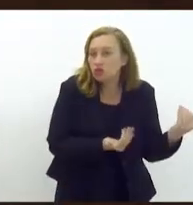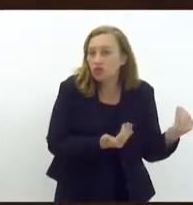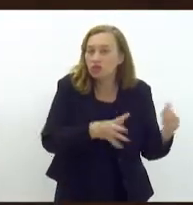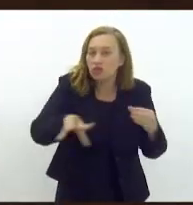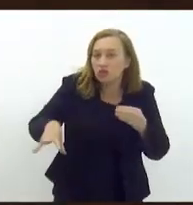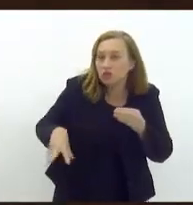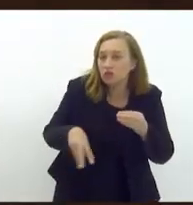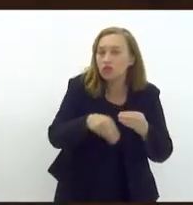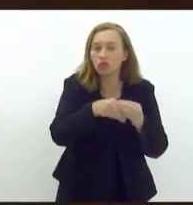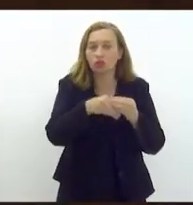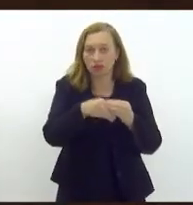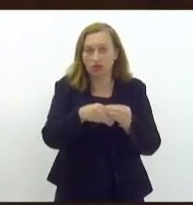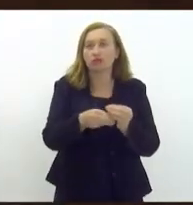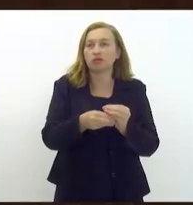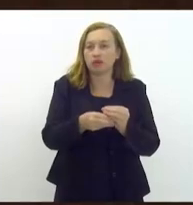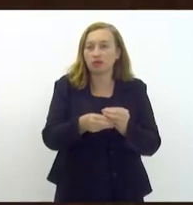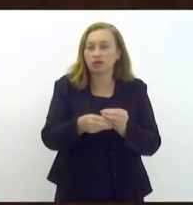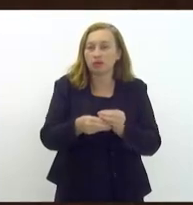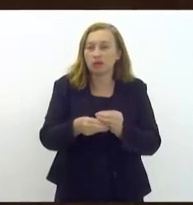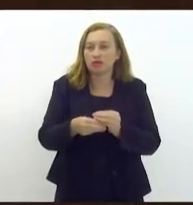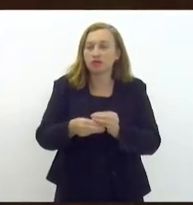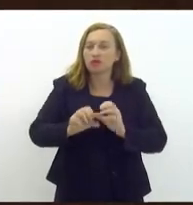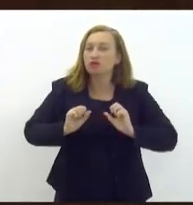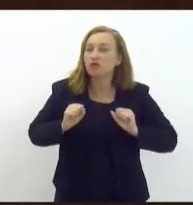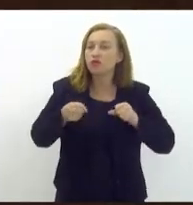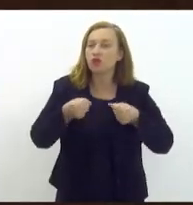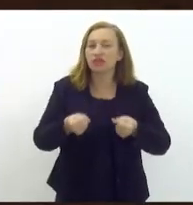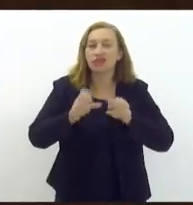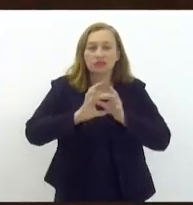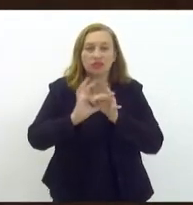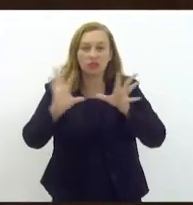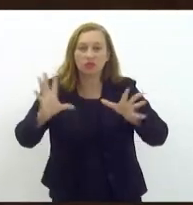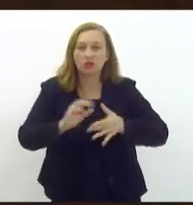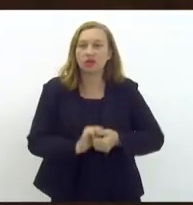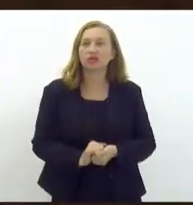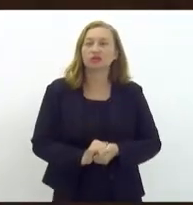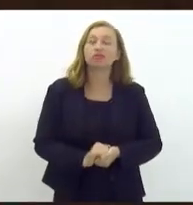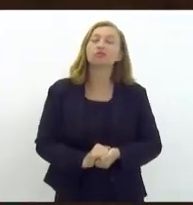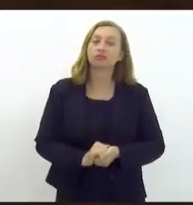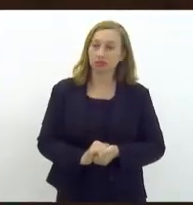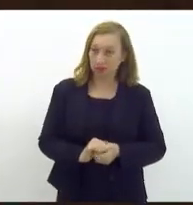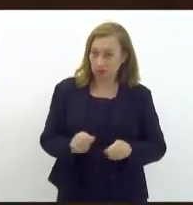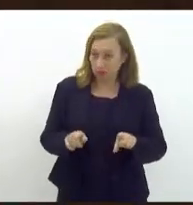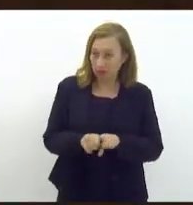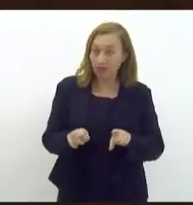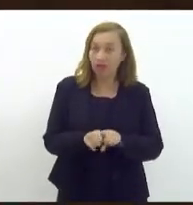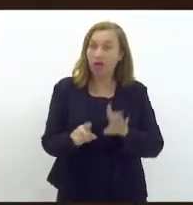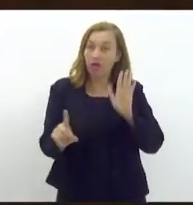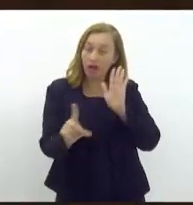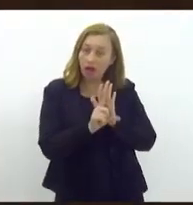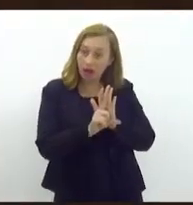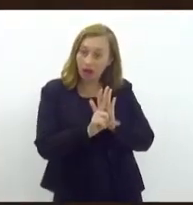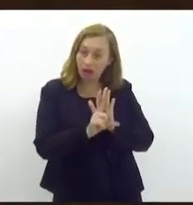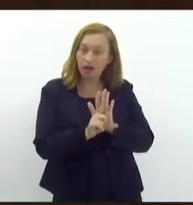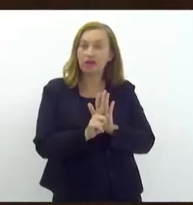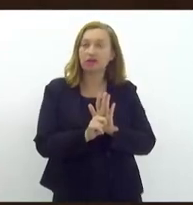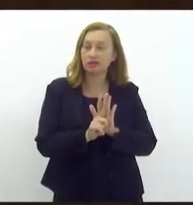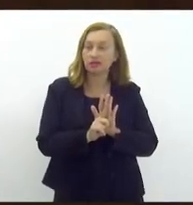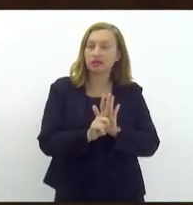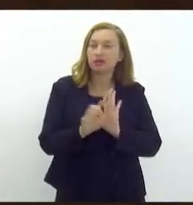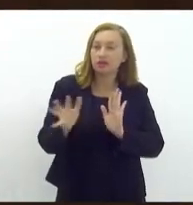engajar em processos de fortalecimento democrático. Além disso, a lei resgata